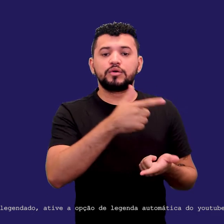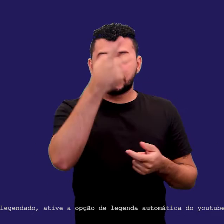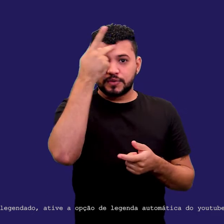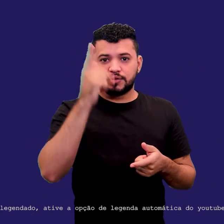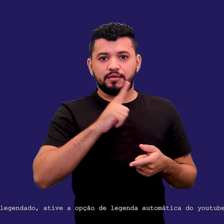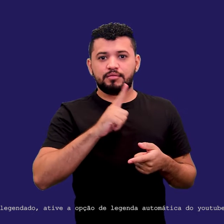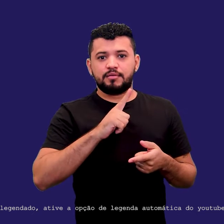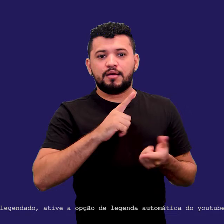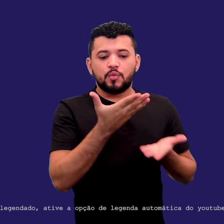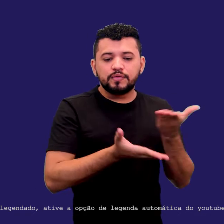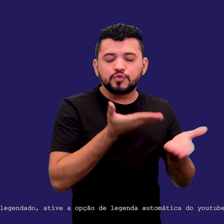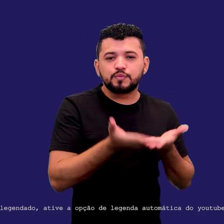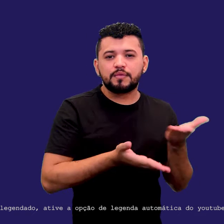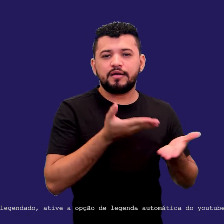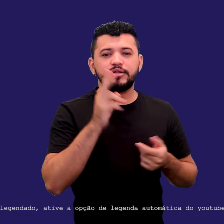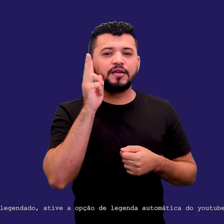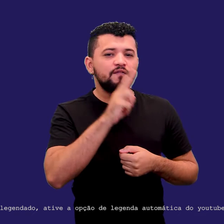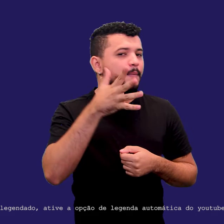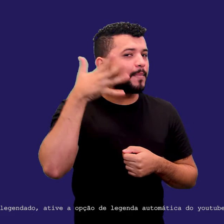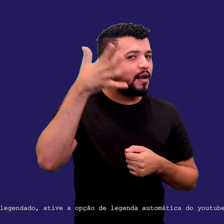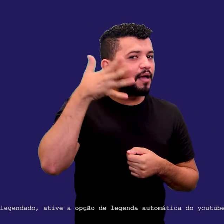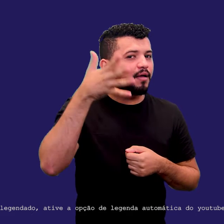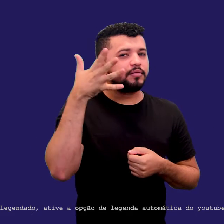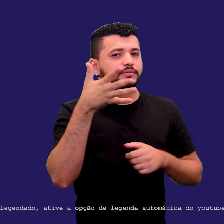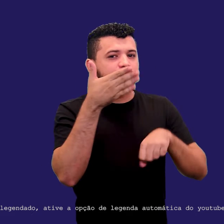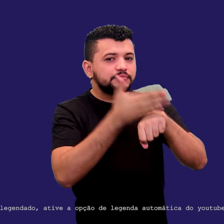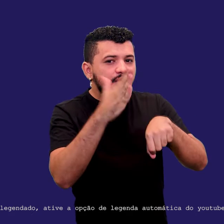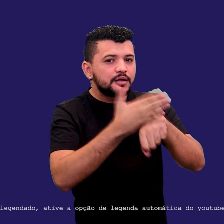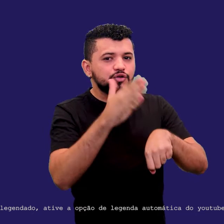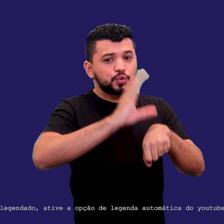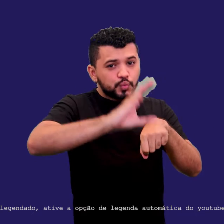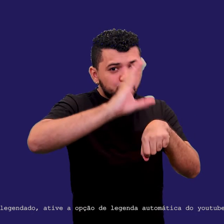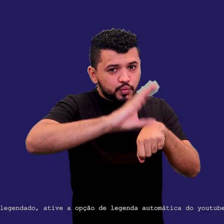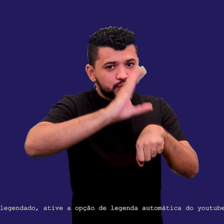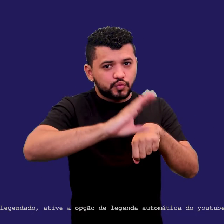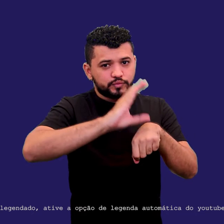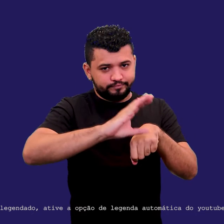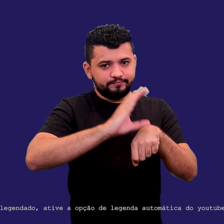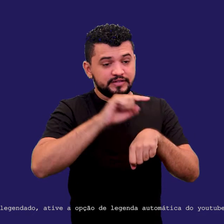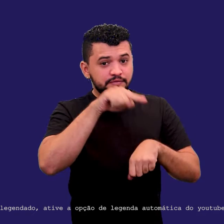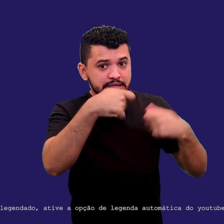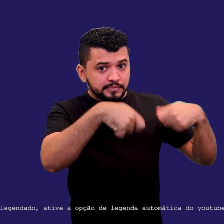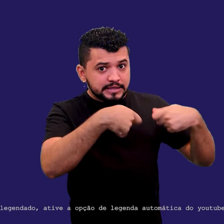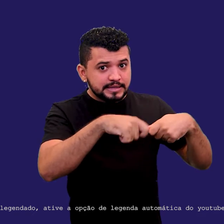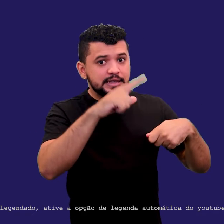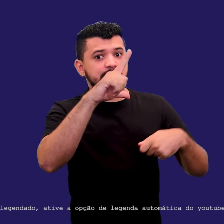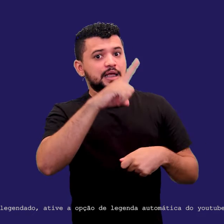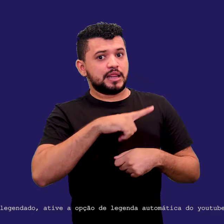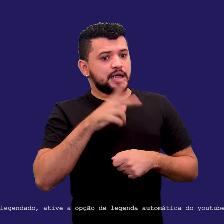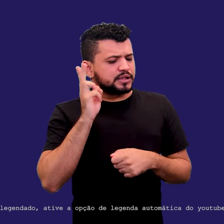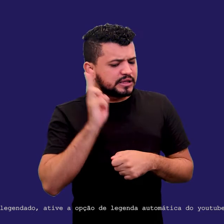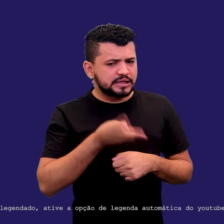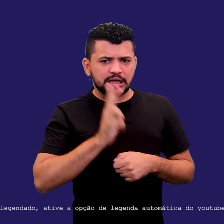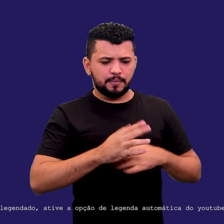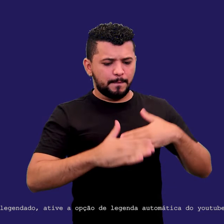algumas palestras ou alguns treinamentos que eu ministro, eu falo, você precisa estar em constante desenvolvimento,